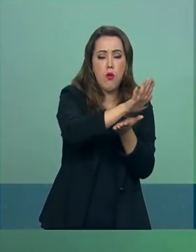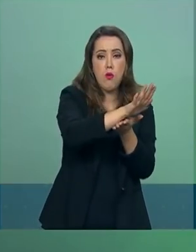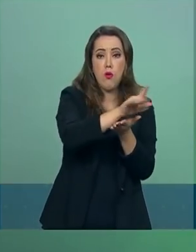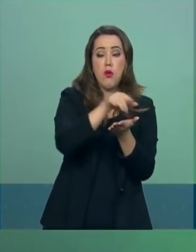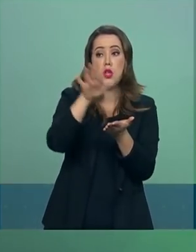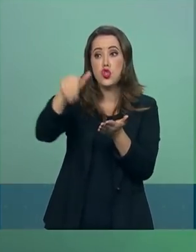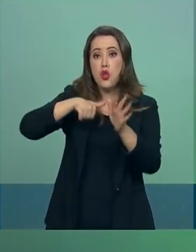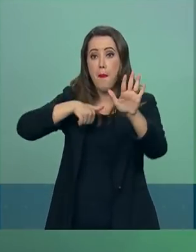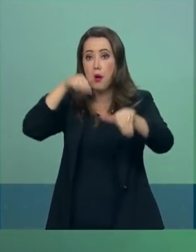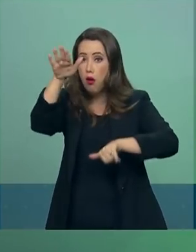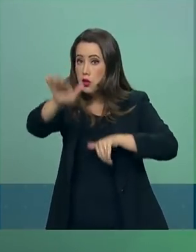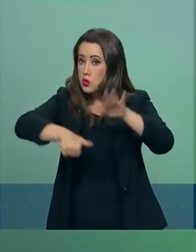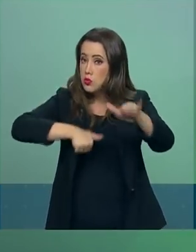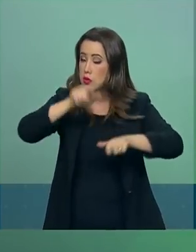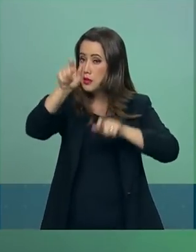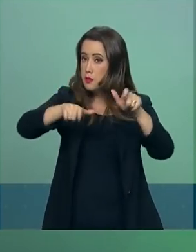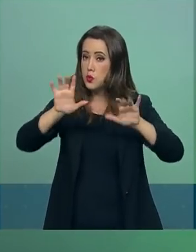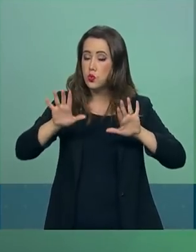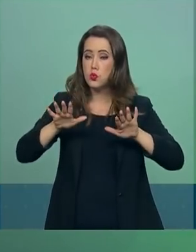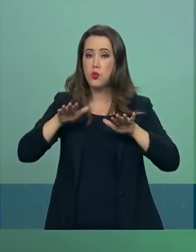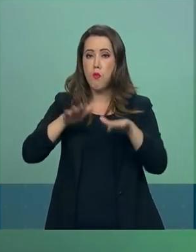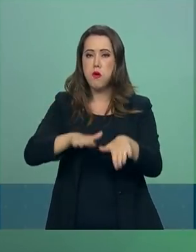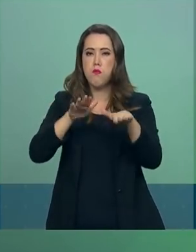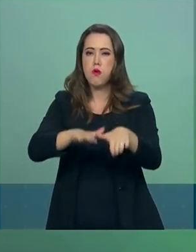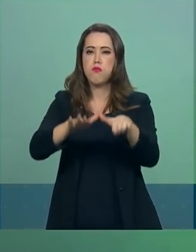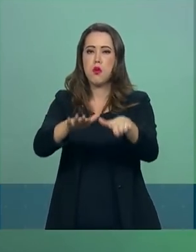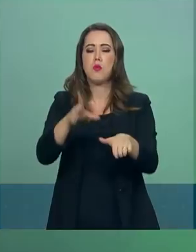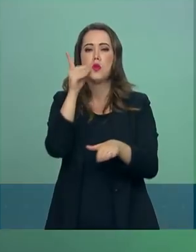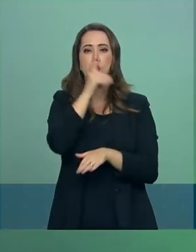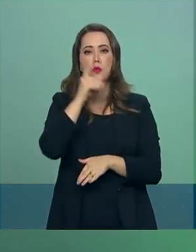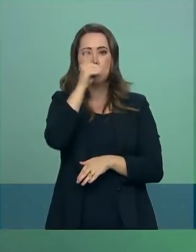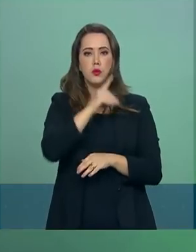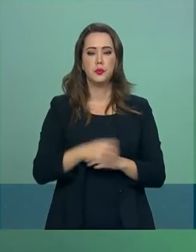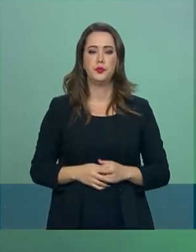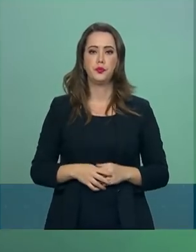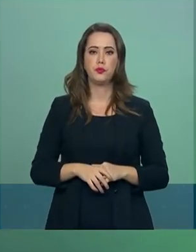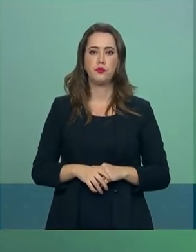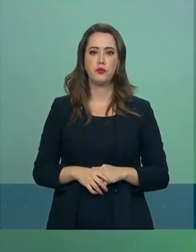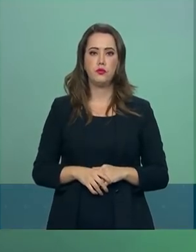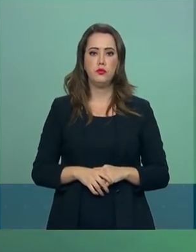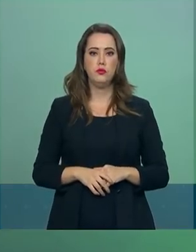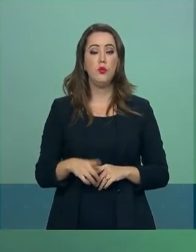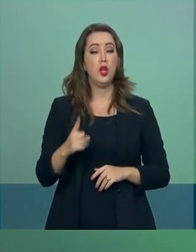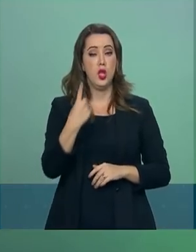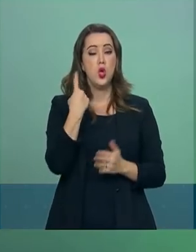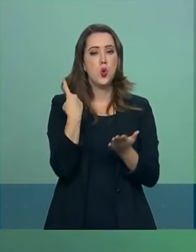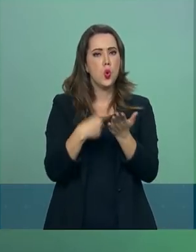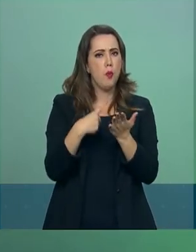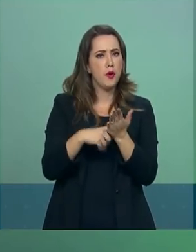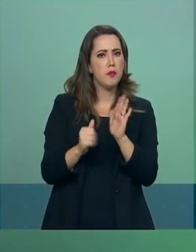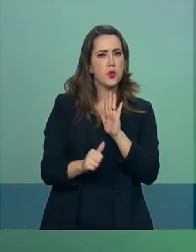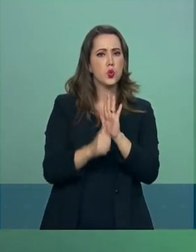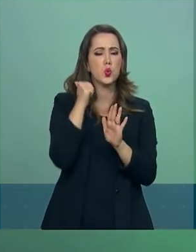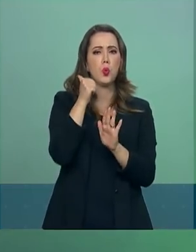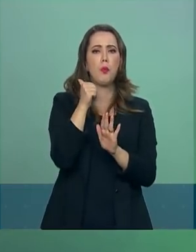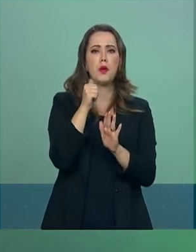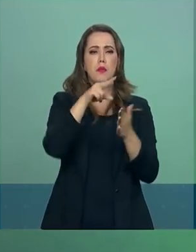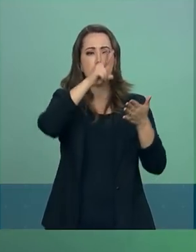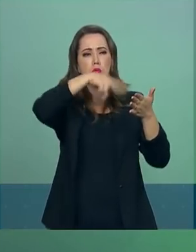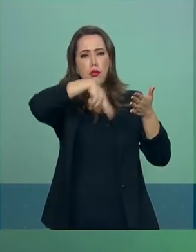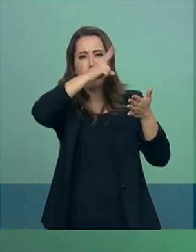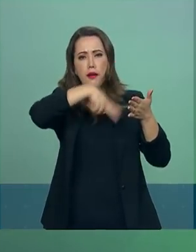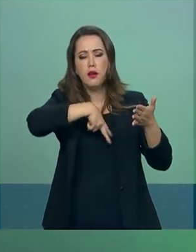convocação para a manifestação de domingo. Eu confirmo aquele primeiro texto que foi, inclusive, alvo de